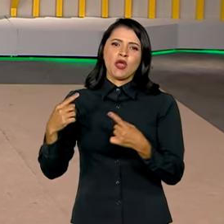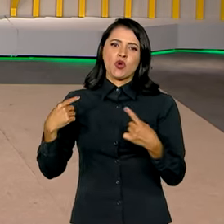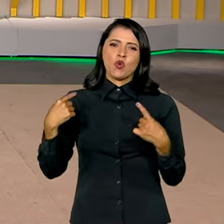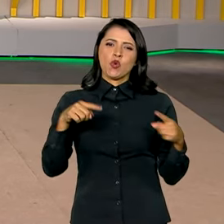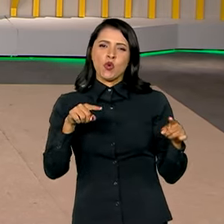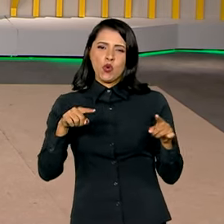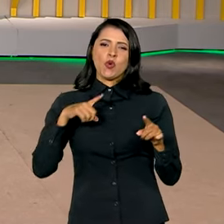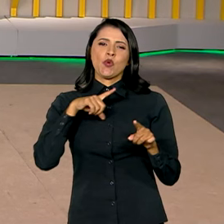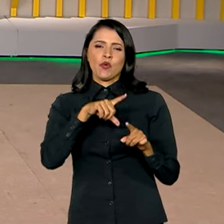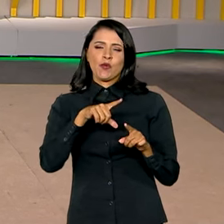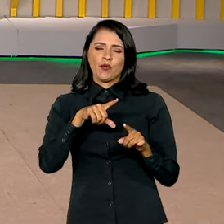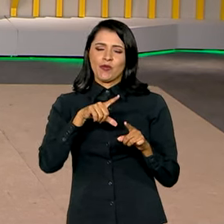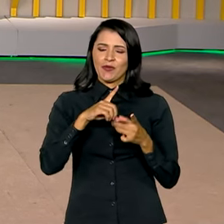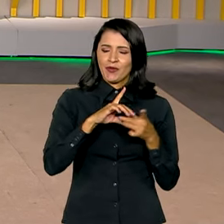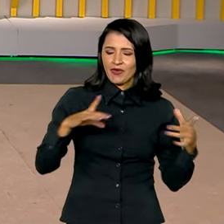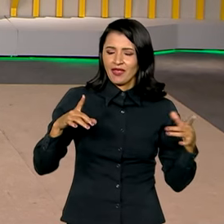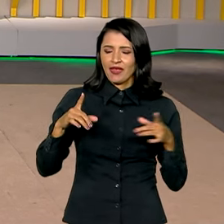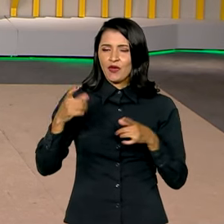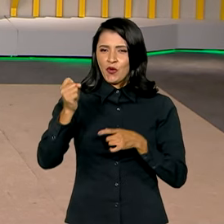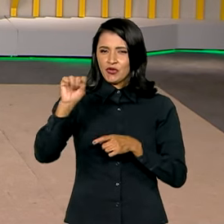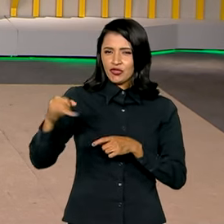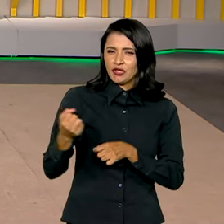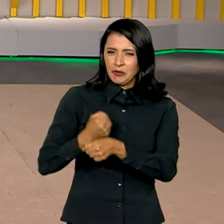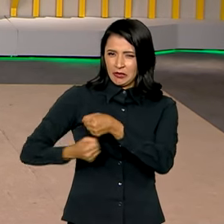de 8 de janeiro do ano passado, não é?